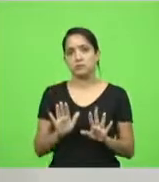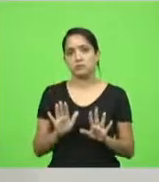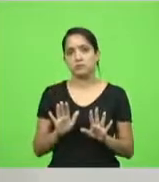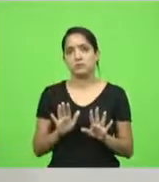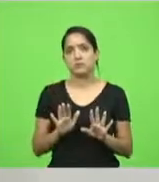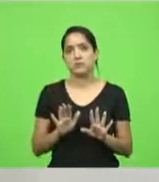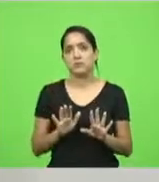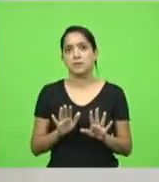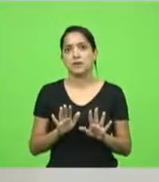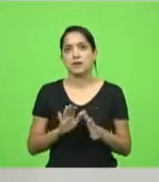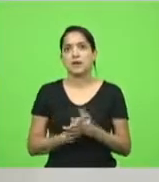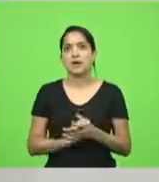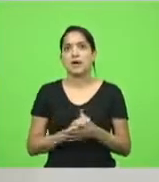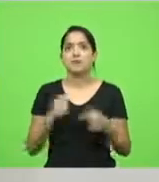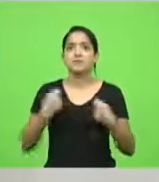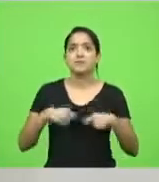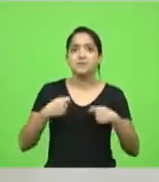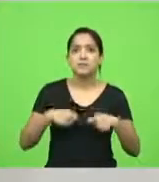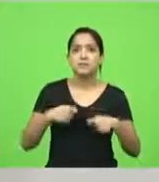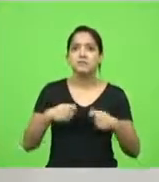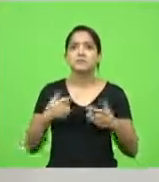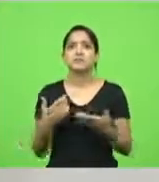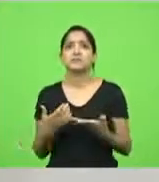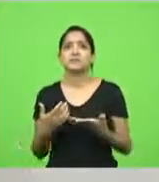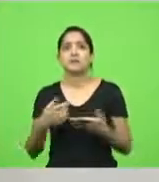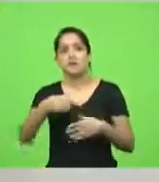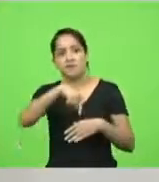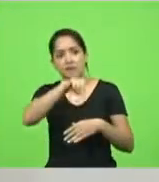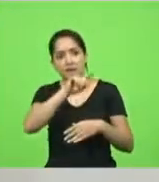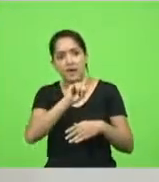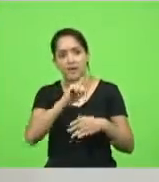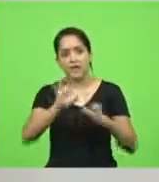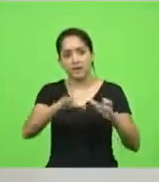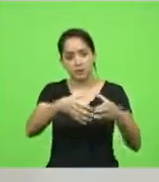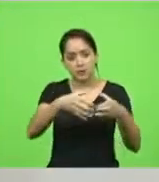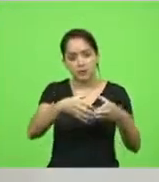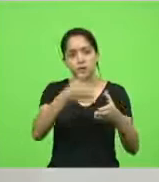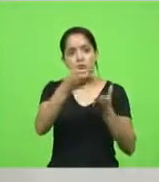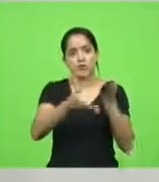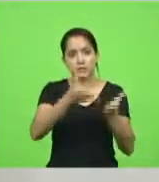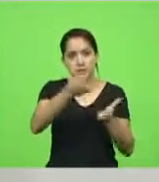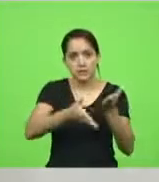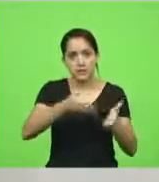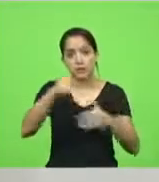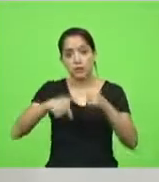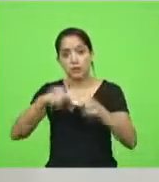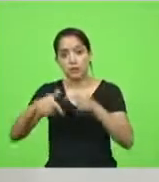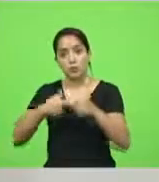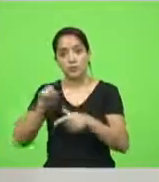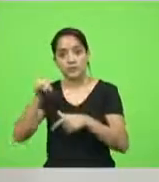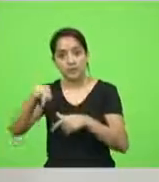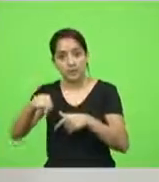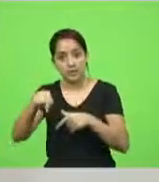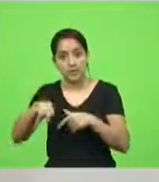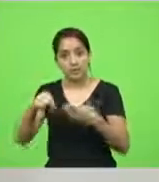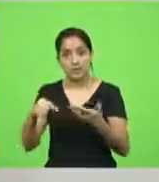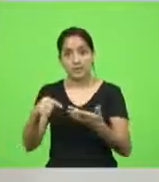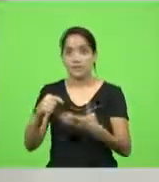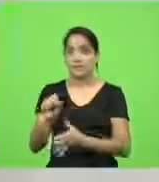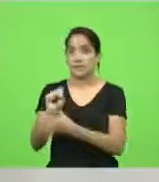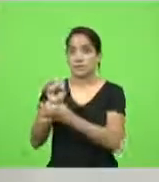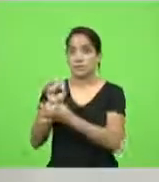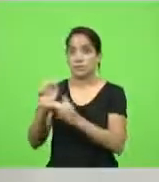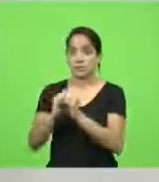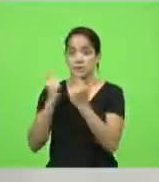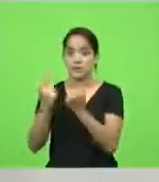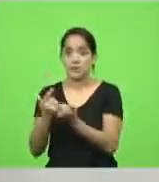Ah, mas aí tem a situação de cetiço, cetiço vai lá para a companhia lá também, lá atender, ou está trabalhando aqui efetivamente na segurança da casa, ou